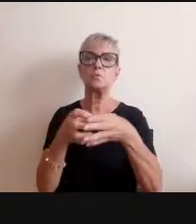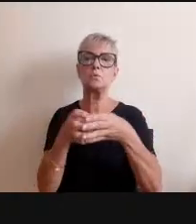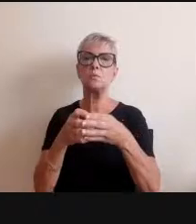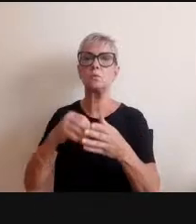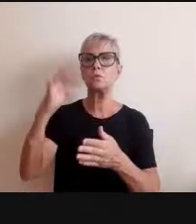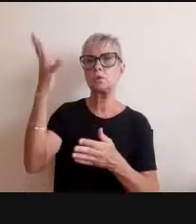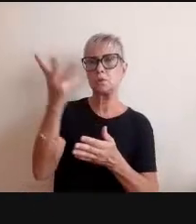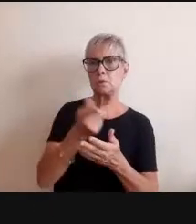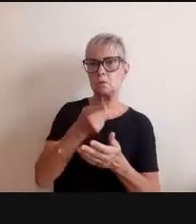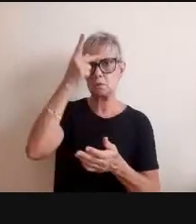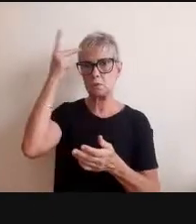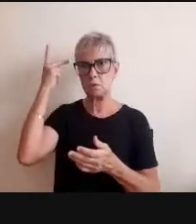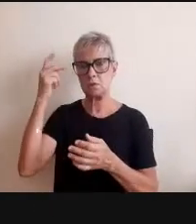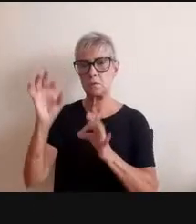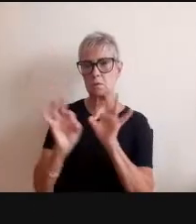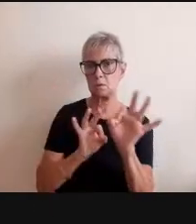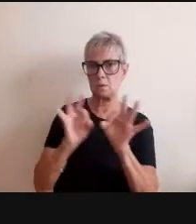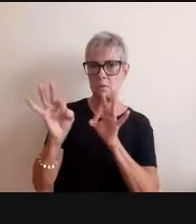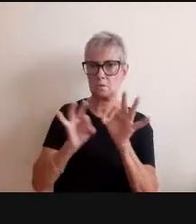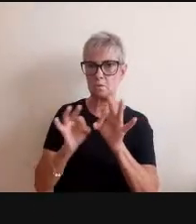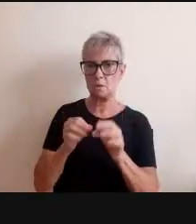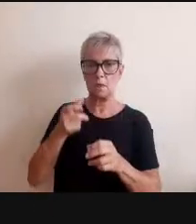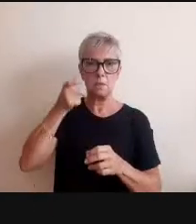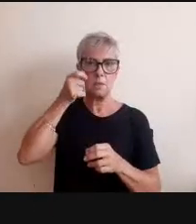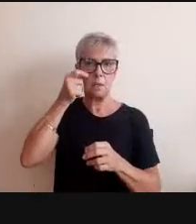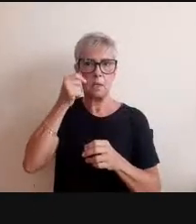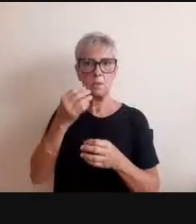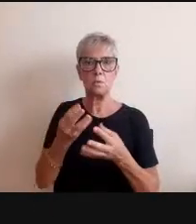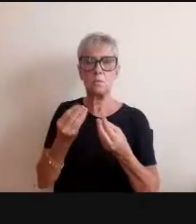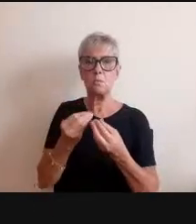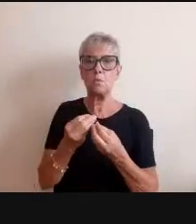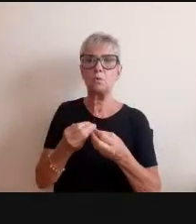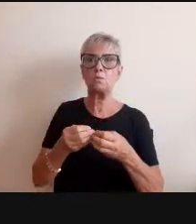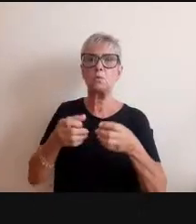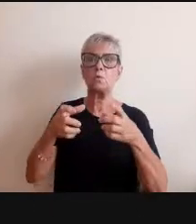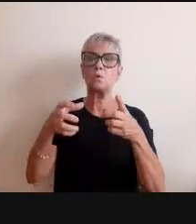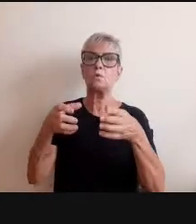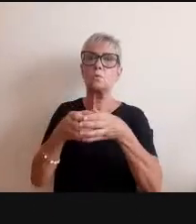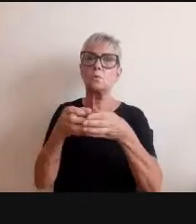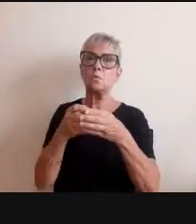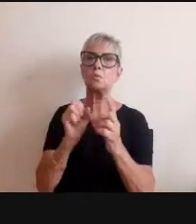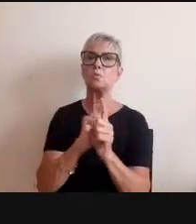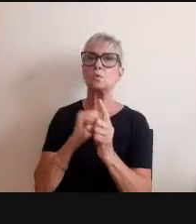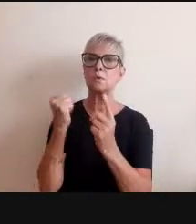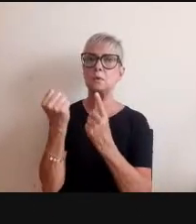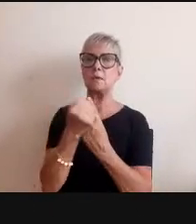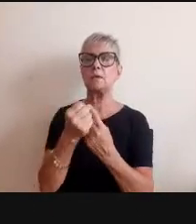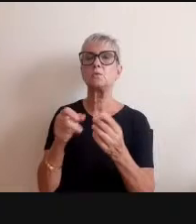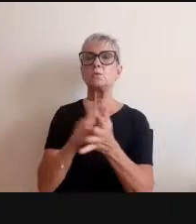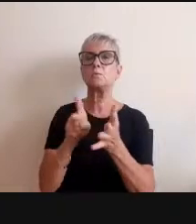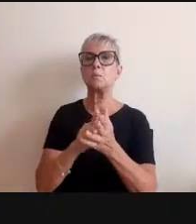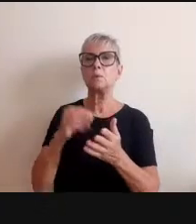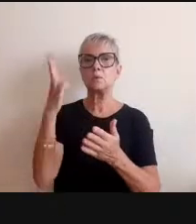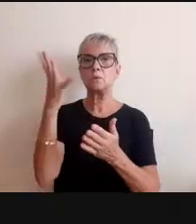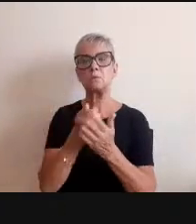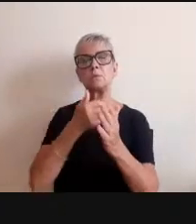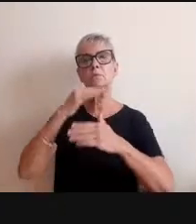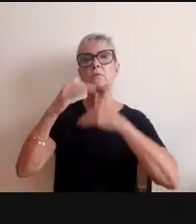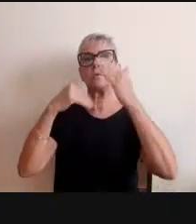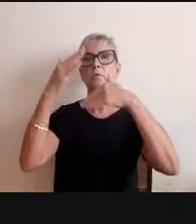organizações. Eu me interesso muito pelas comunidades artísticas que vêm se desenvolvendo nos últimos